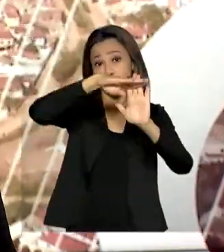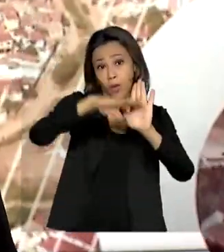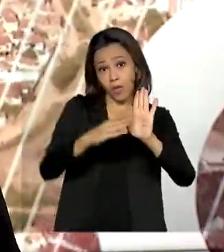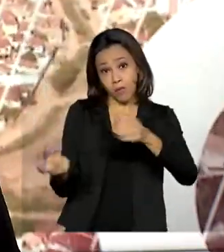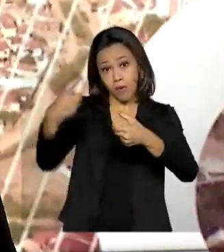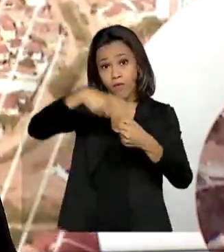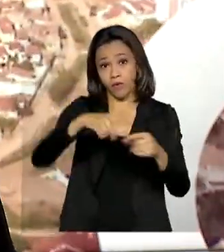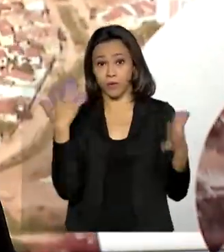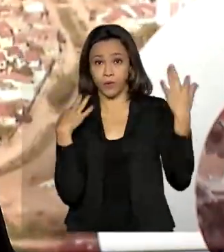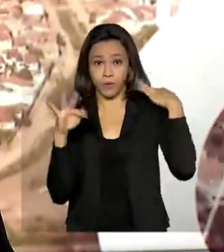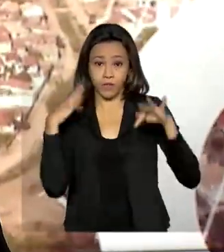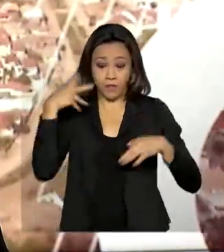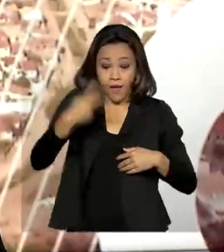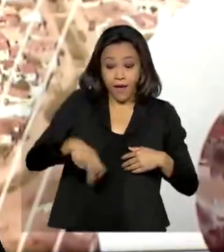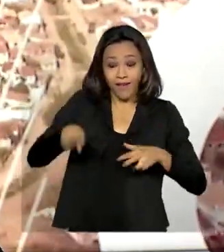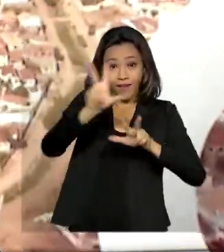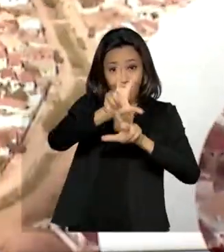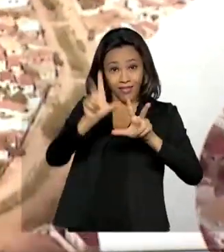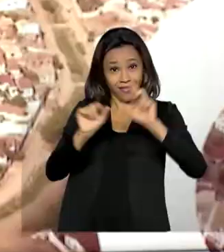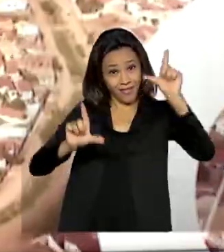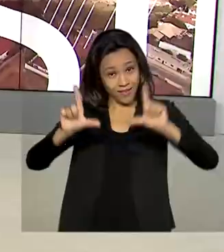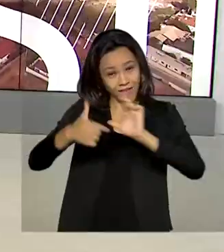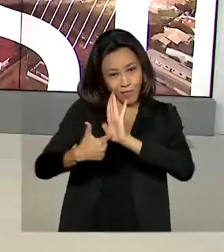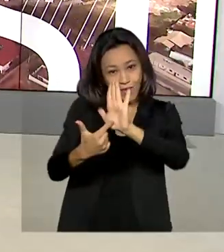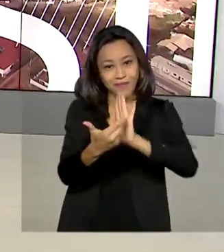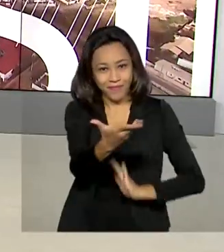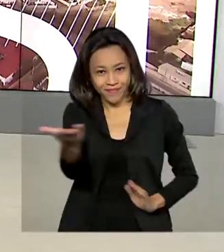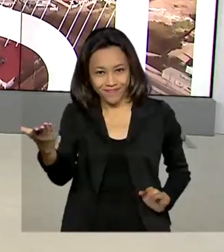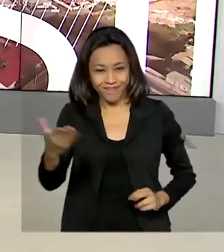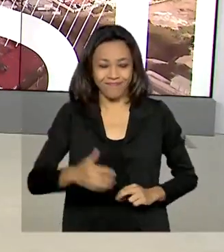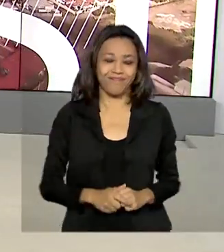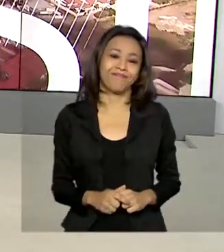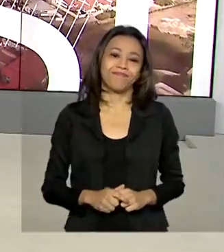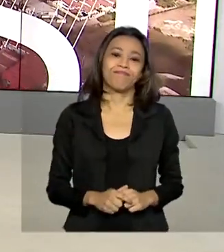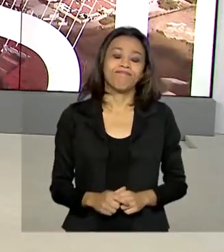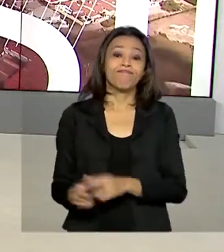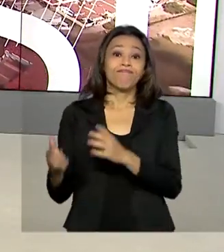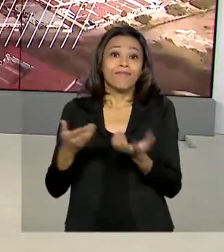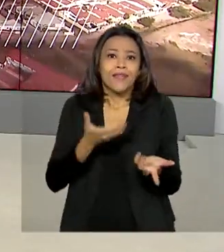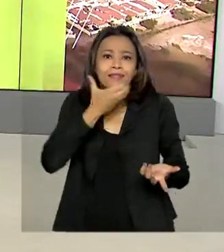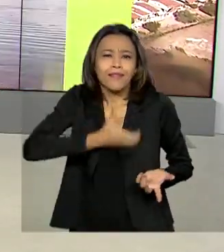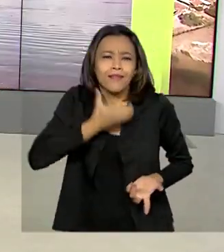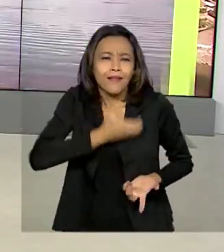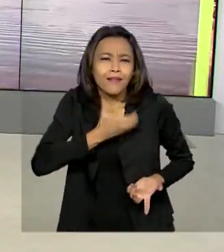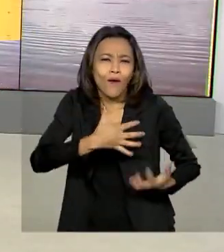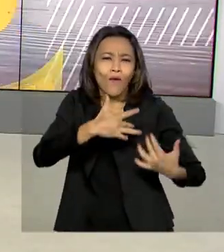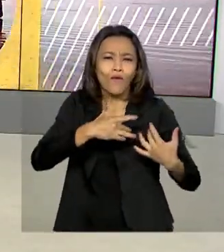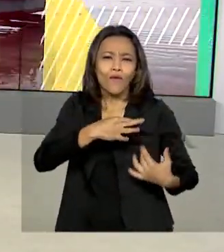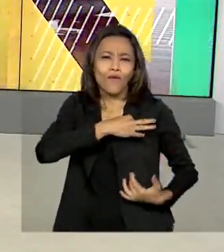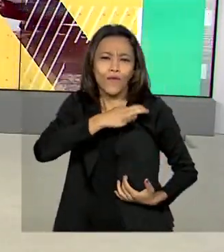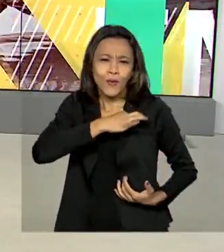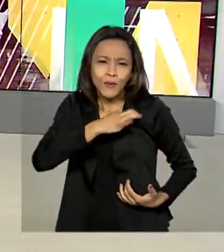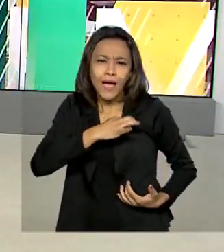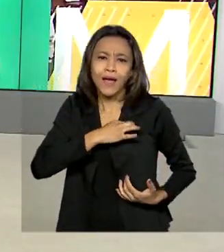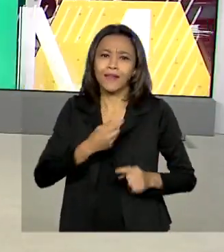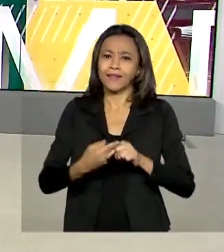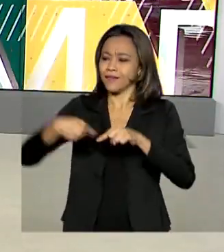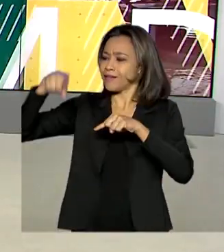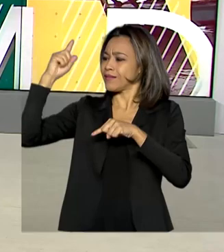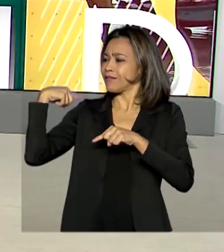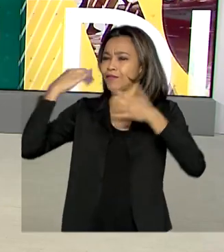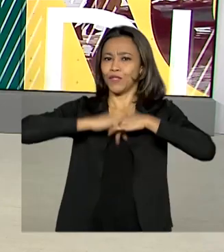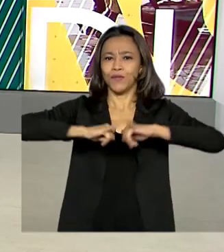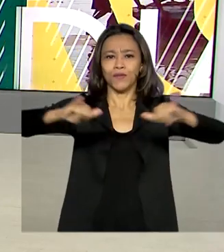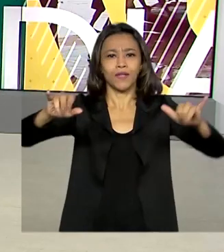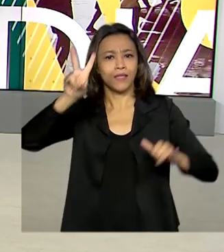A TV Brasil vai transmitir ao vivo essa cerimônia. A campanha Natal Voluntário foi lançada nesta segunda-feira pelo programa